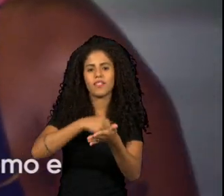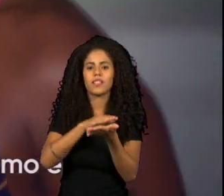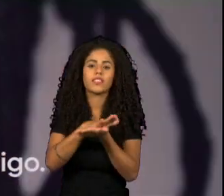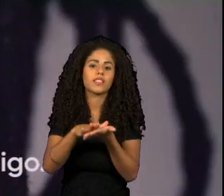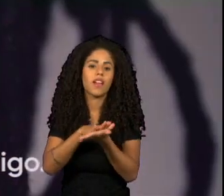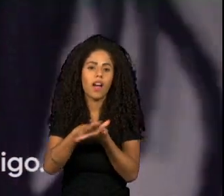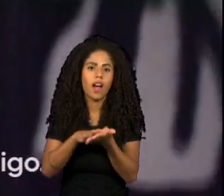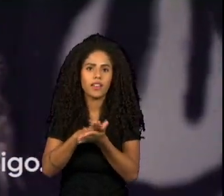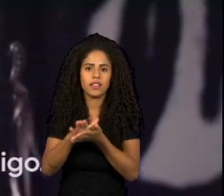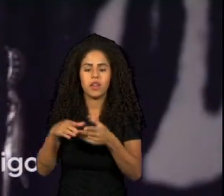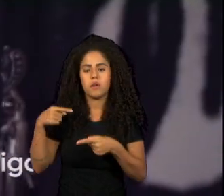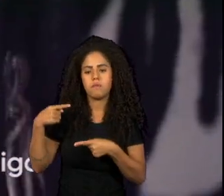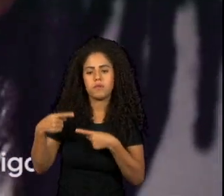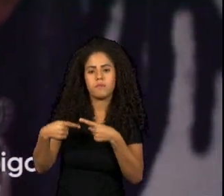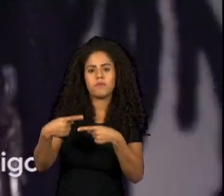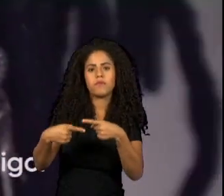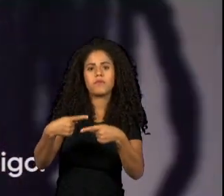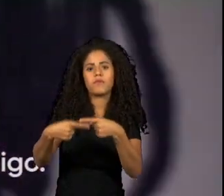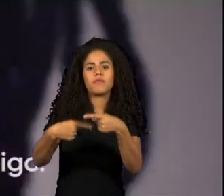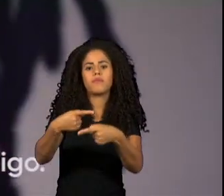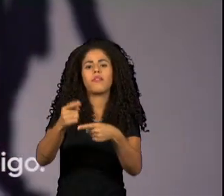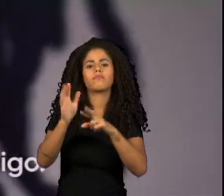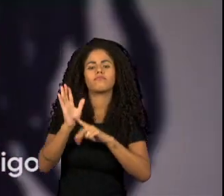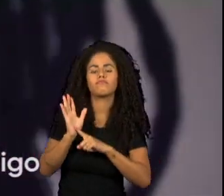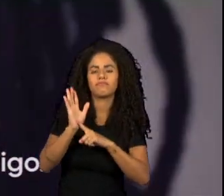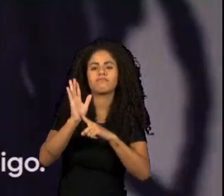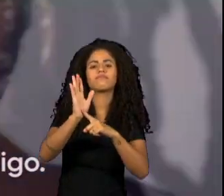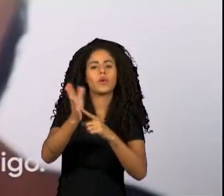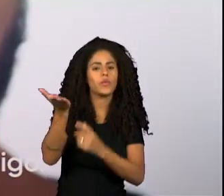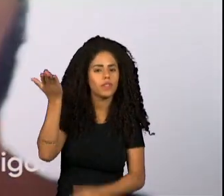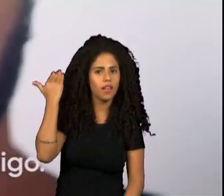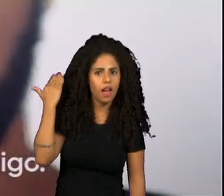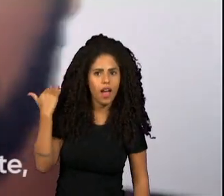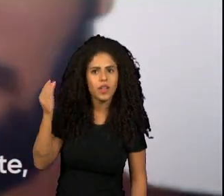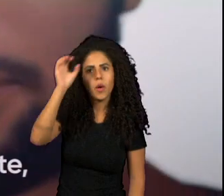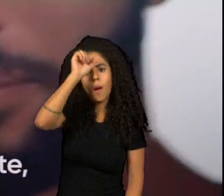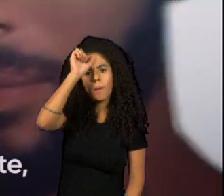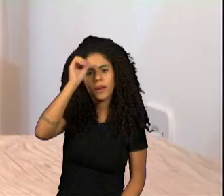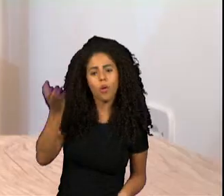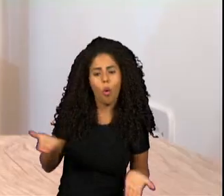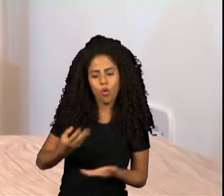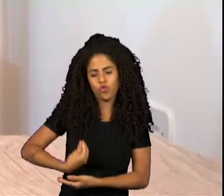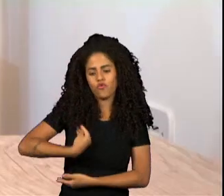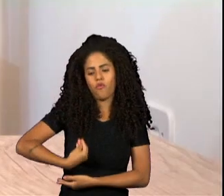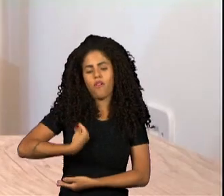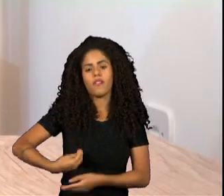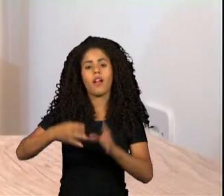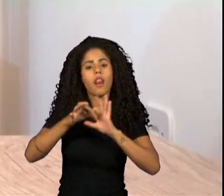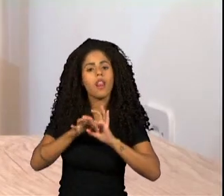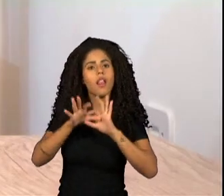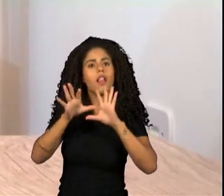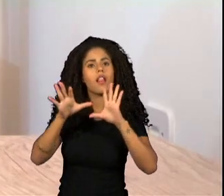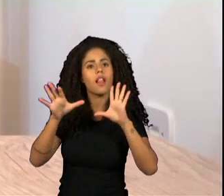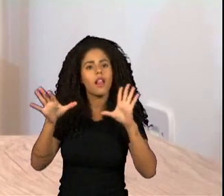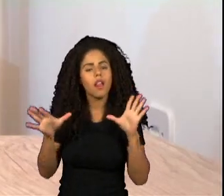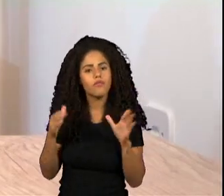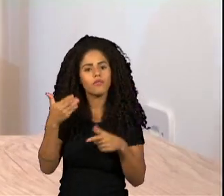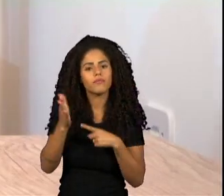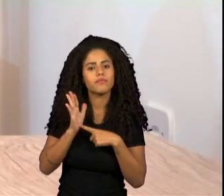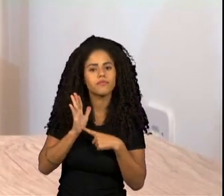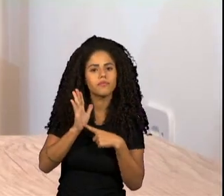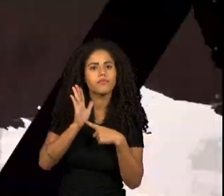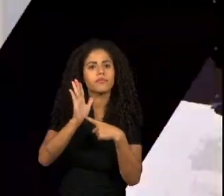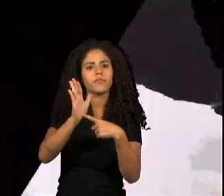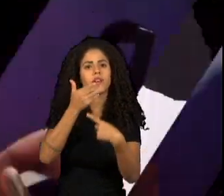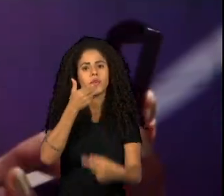geração, que tá com o bastão na mão, e como os nossos antepassados, né? Então, eu acho que a gente seguir aí construindo um caminho melhor